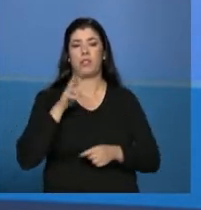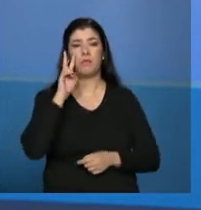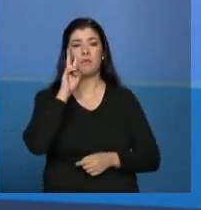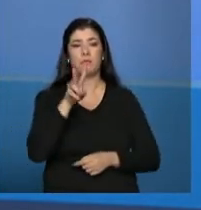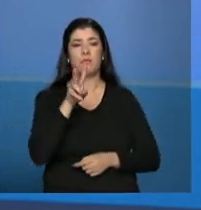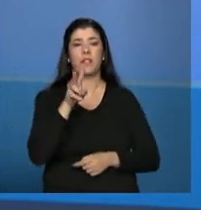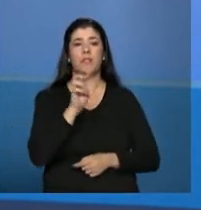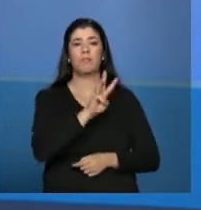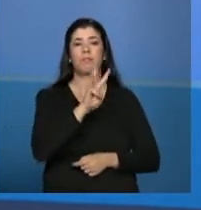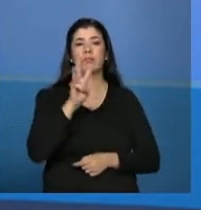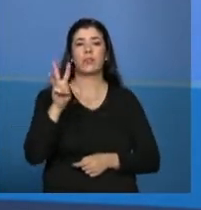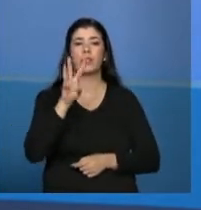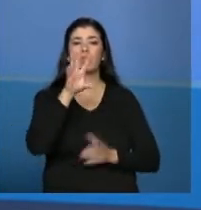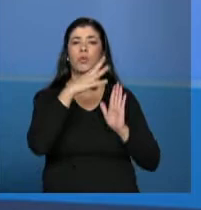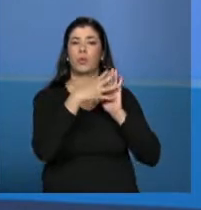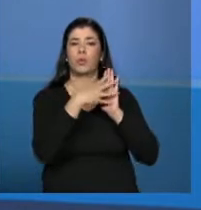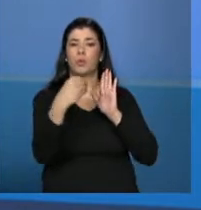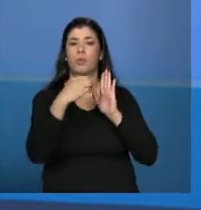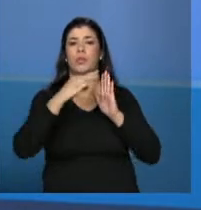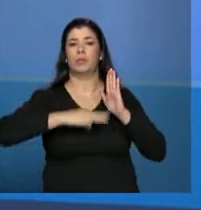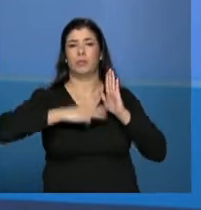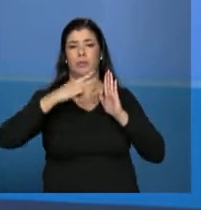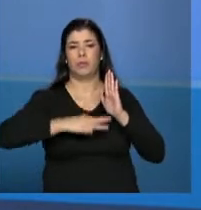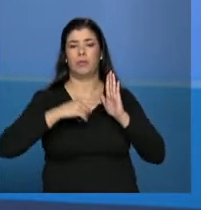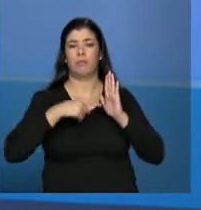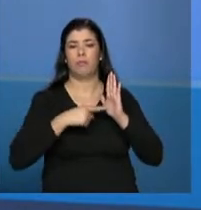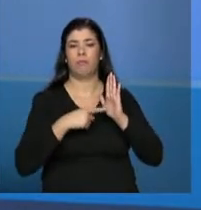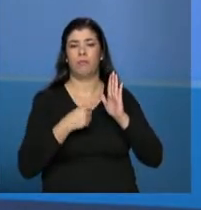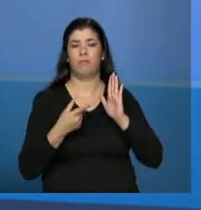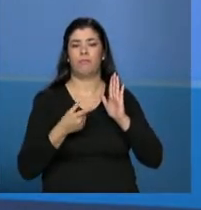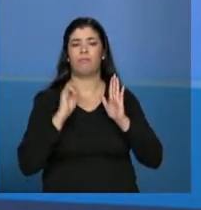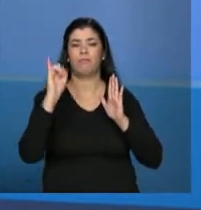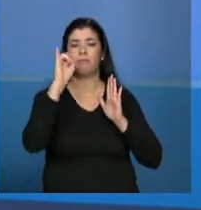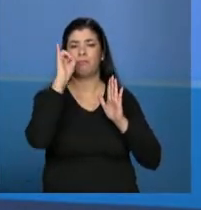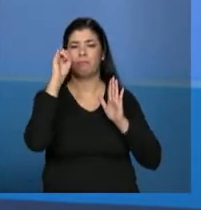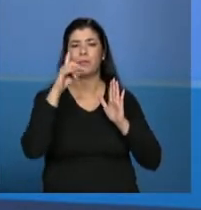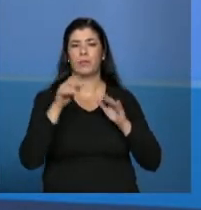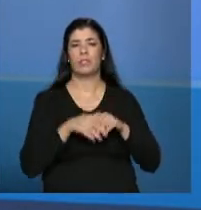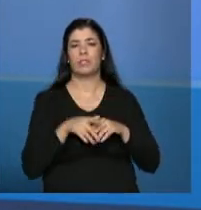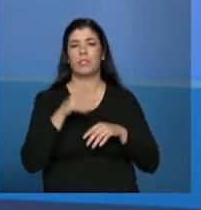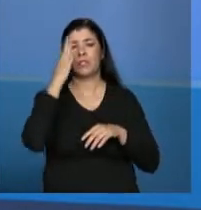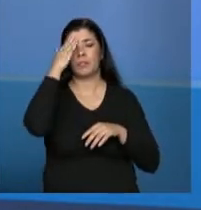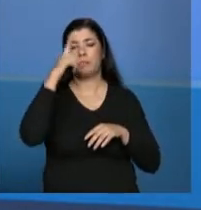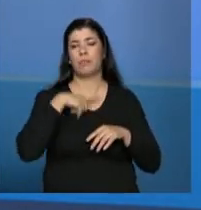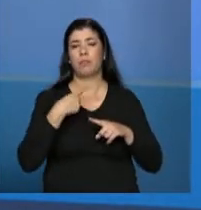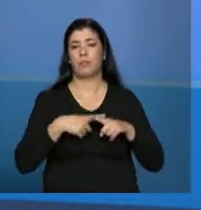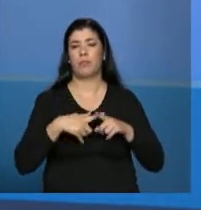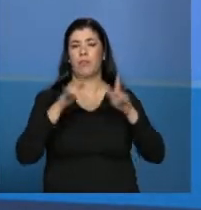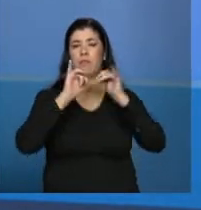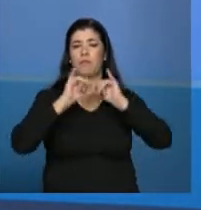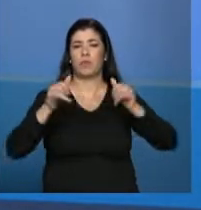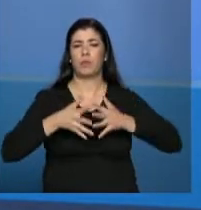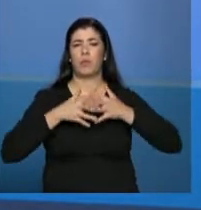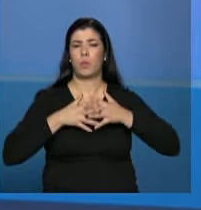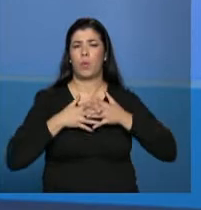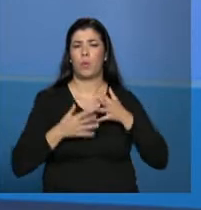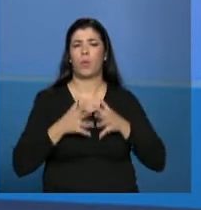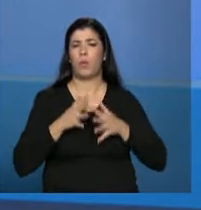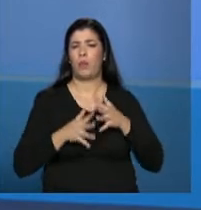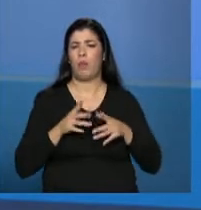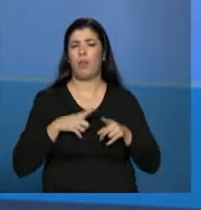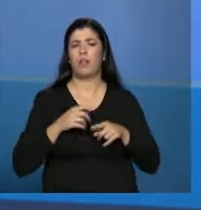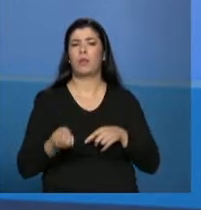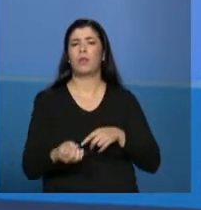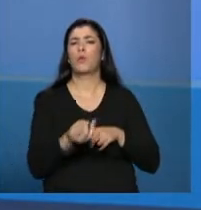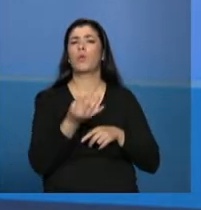como as informações são um pouco mais complexas, principalmente no termo de infraestrutura, que pergunta a quantidade